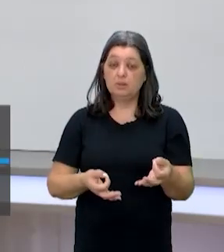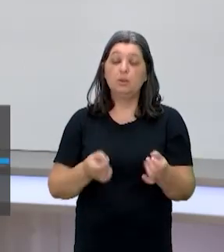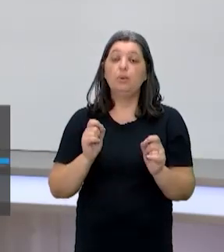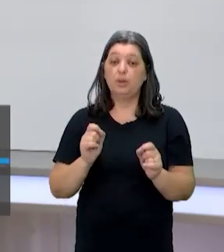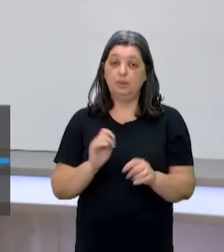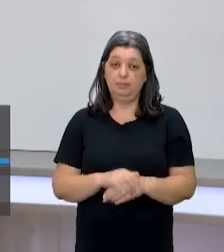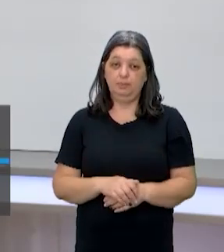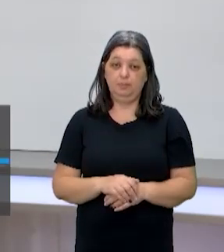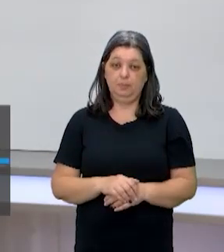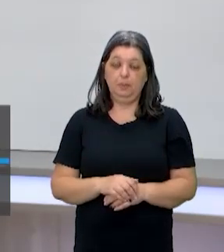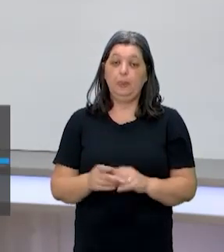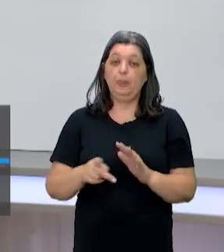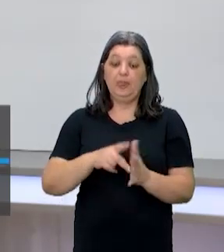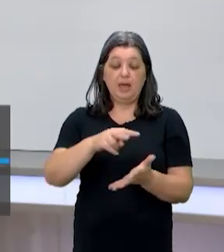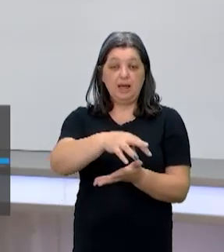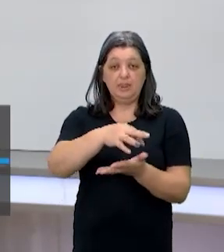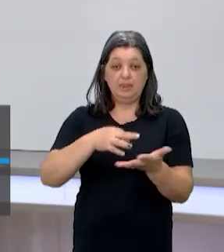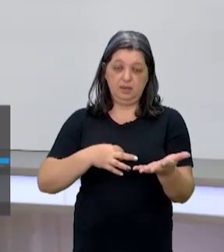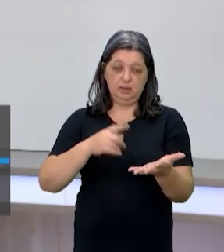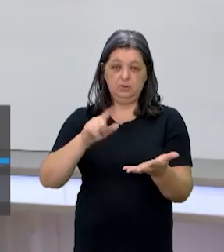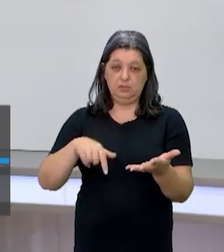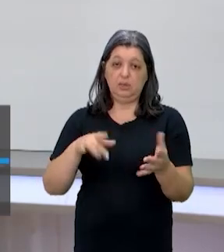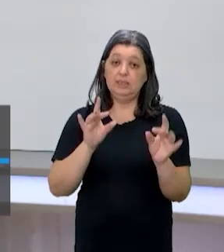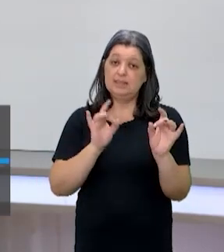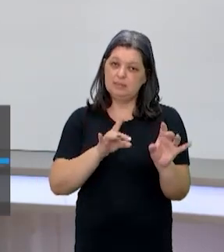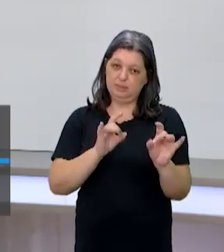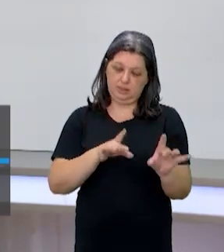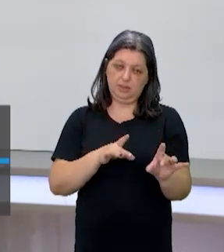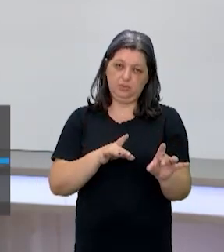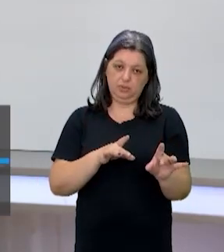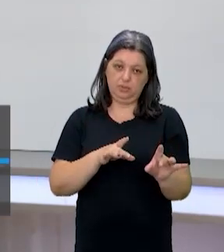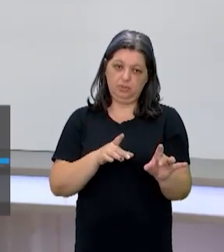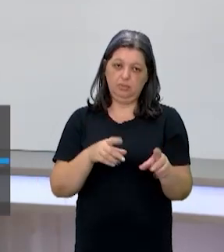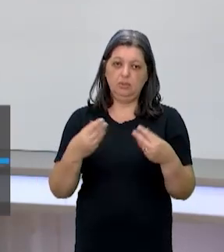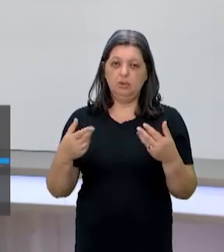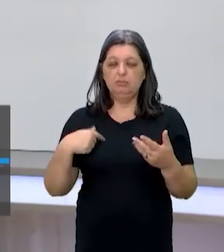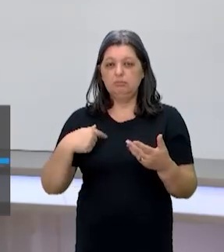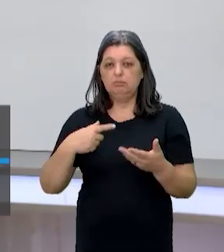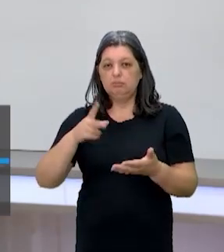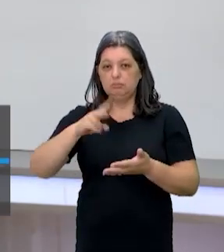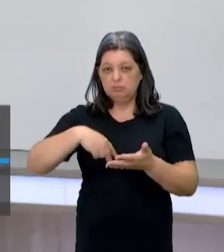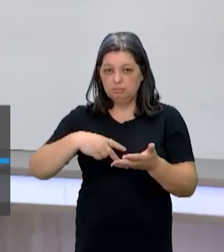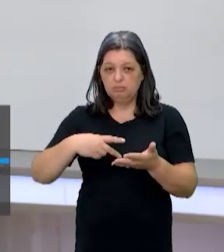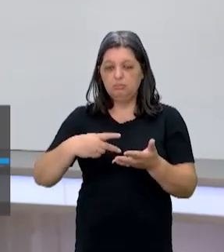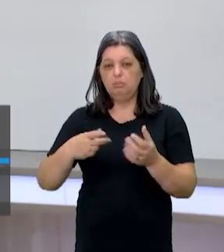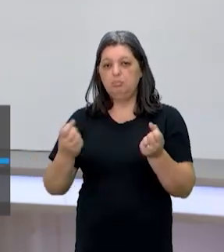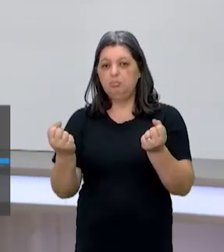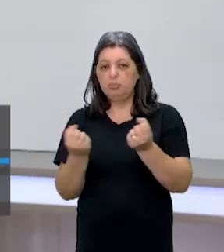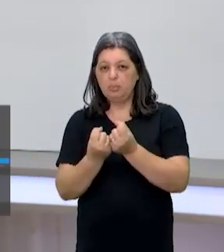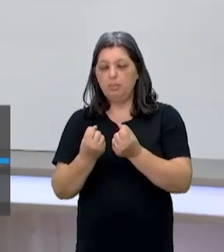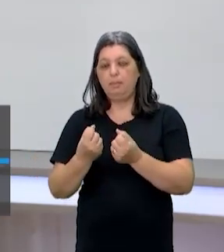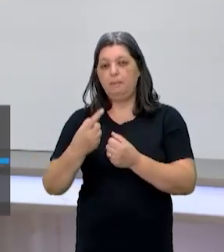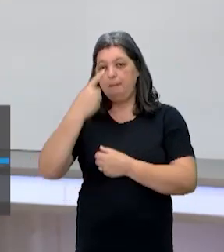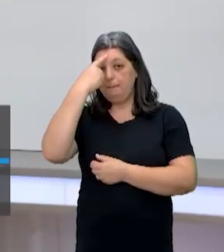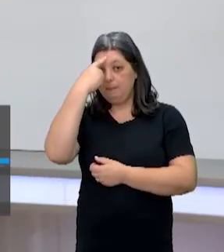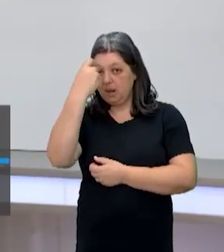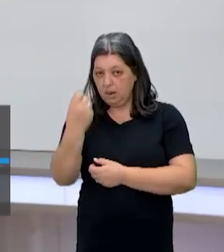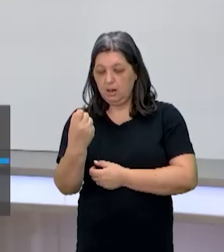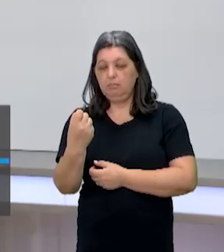O texto argumentativo, ele é específico. Então, quando eu quero defender uma ideia,